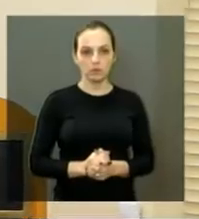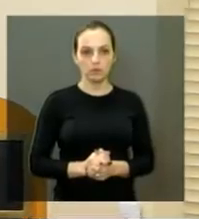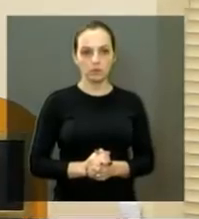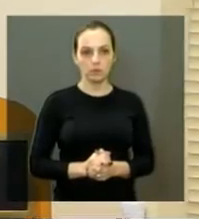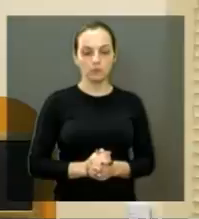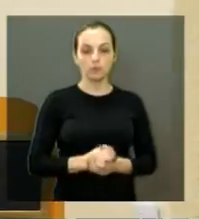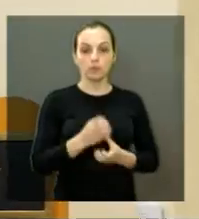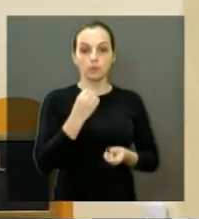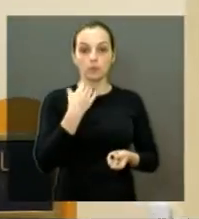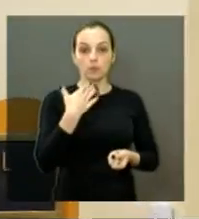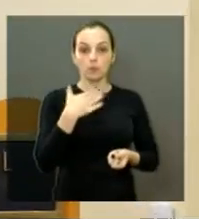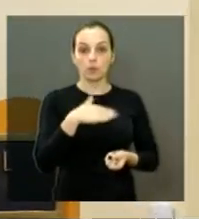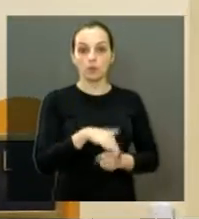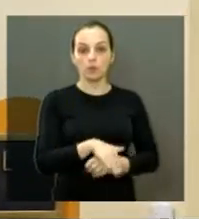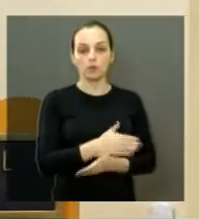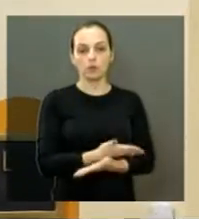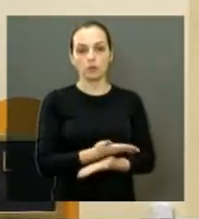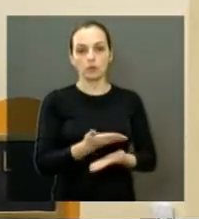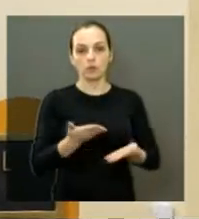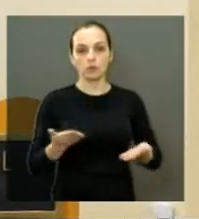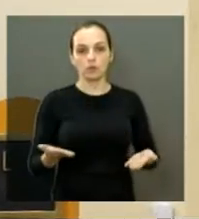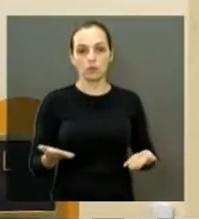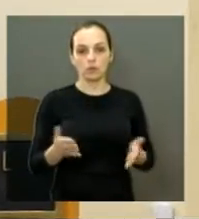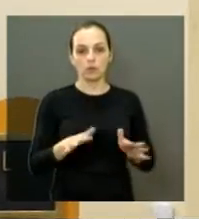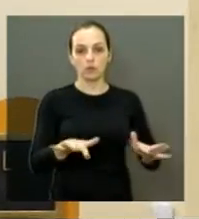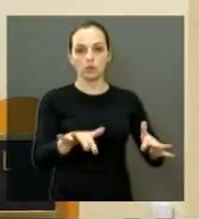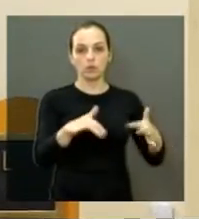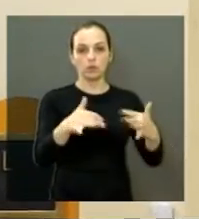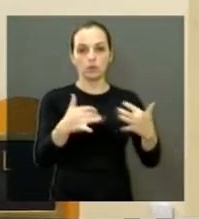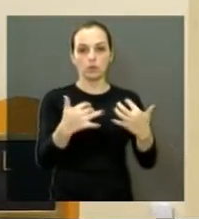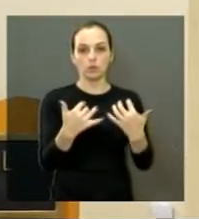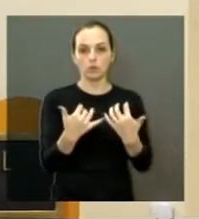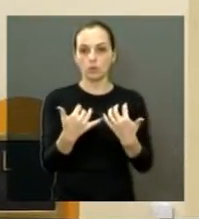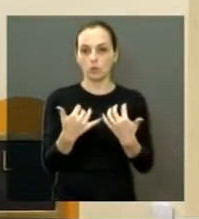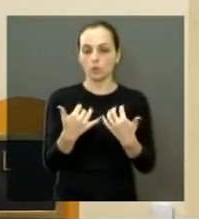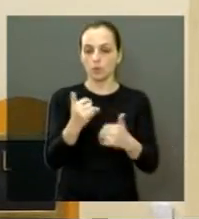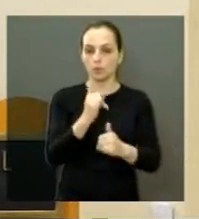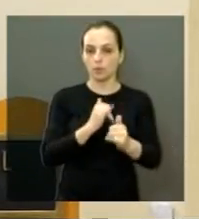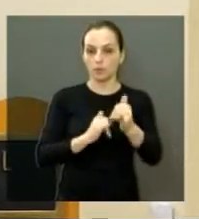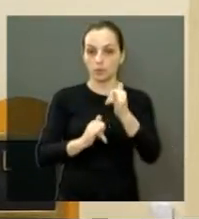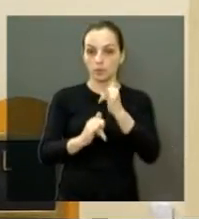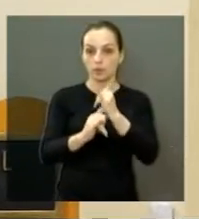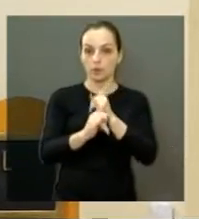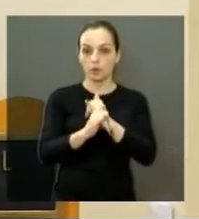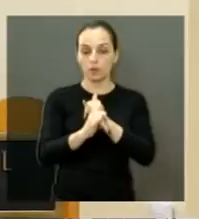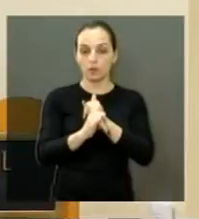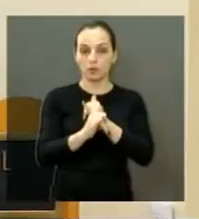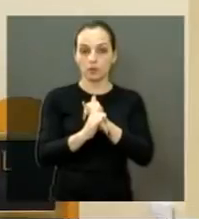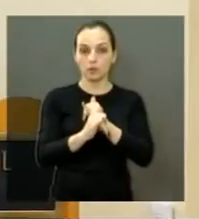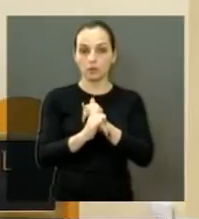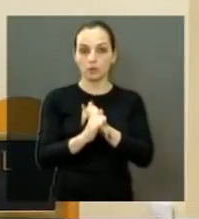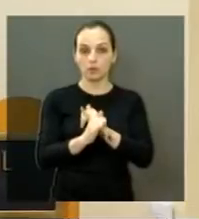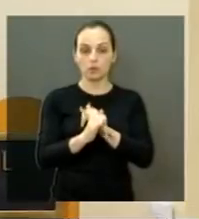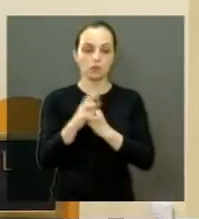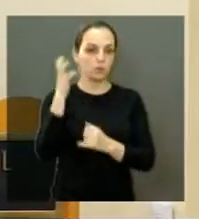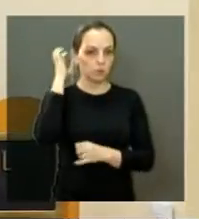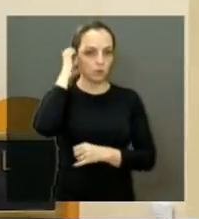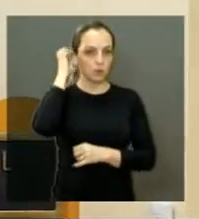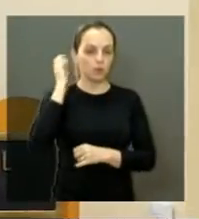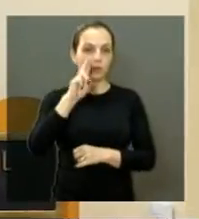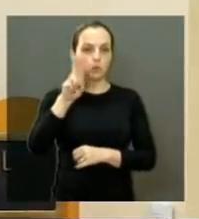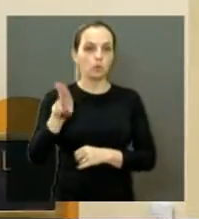Boa noite a todos que nos acompanham no plenário, pela internet, todos que nos ouvem pela rádio Uniara